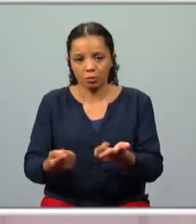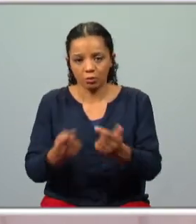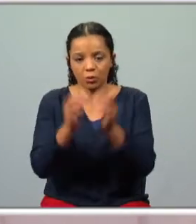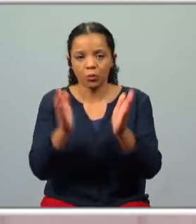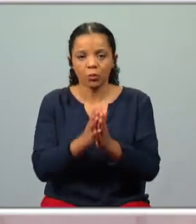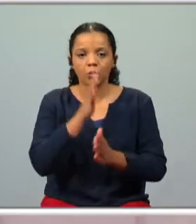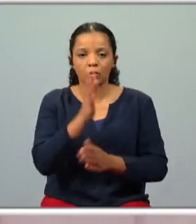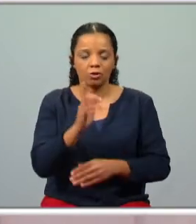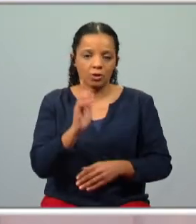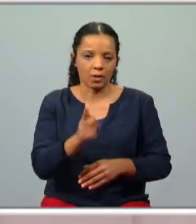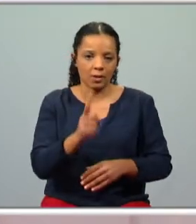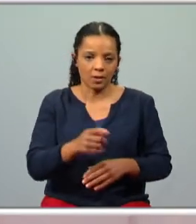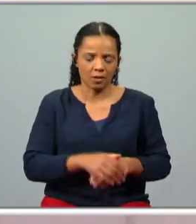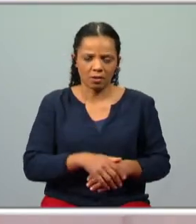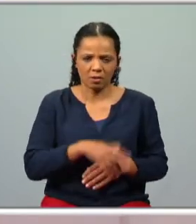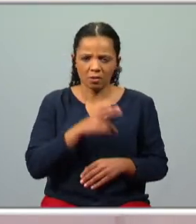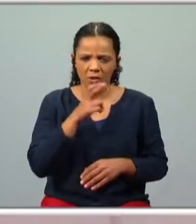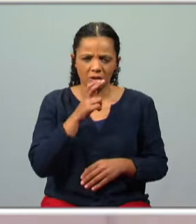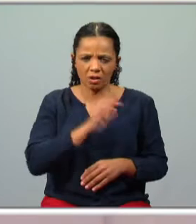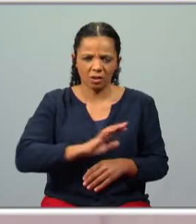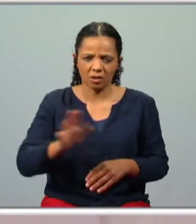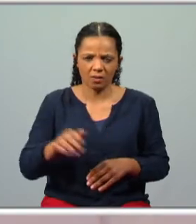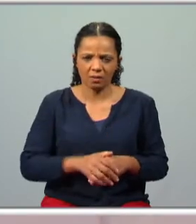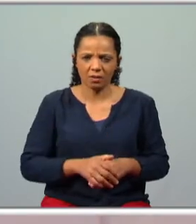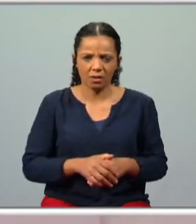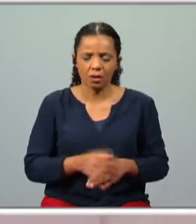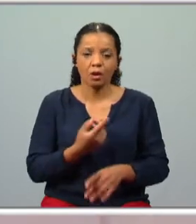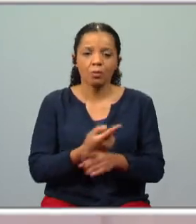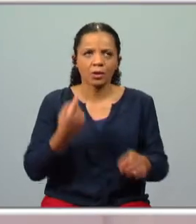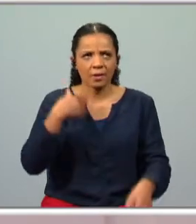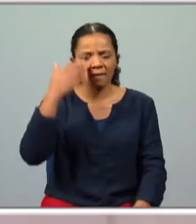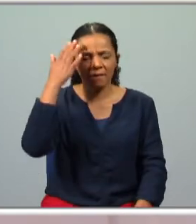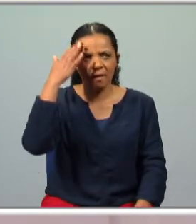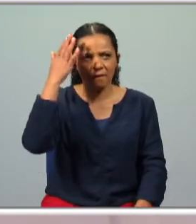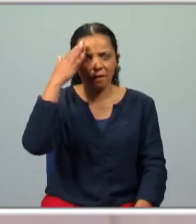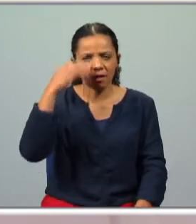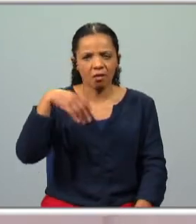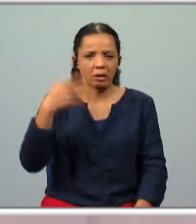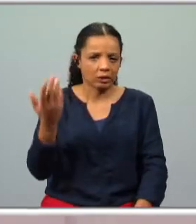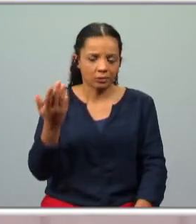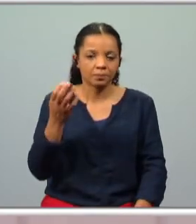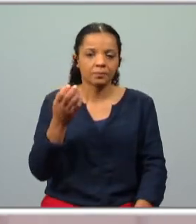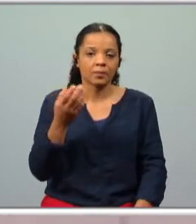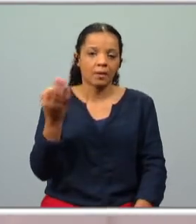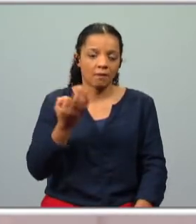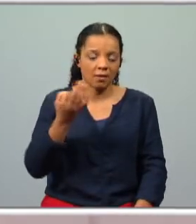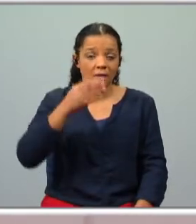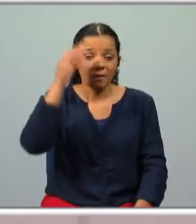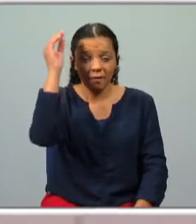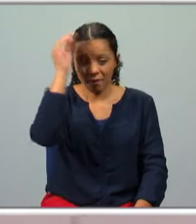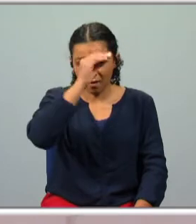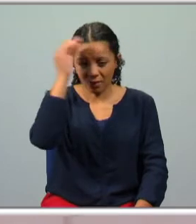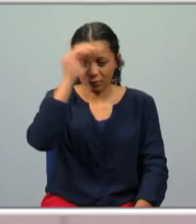diz é profundamente horroroso porque são previsões aliás são falsas previsões